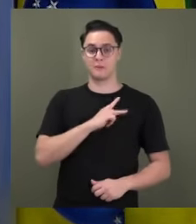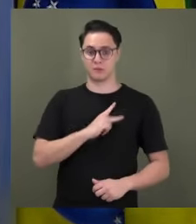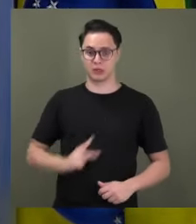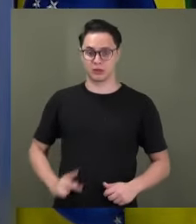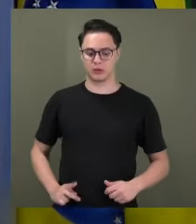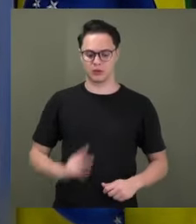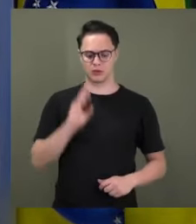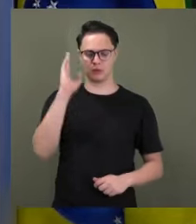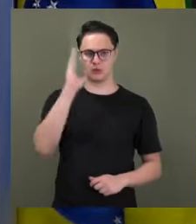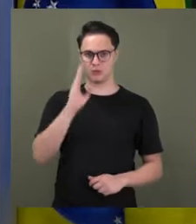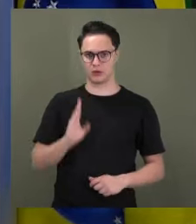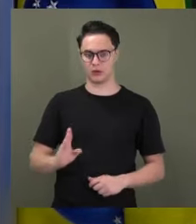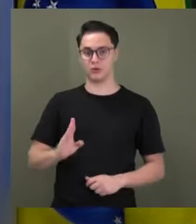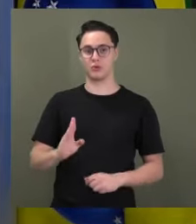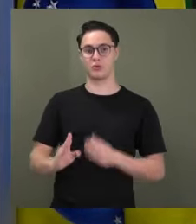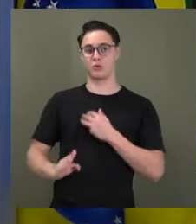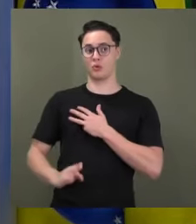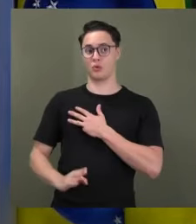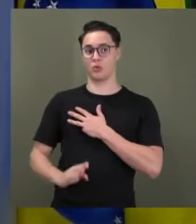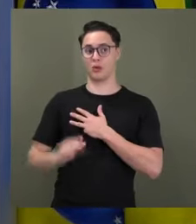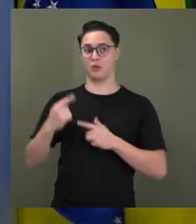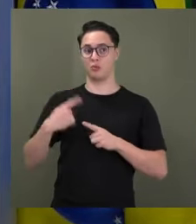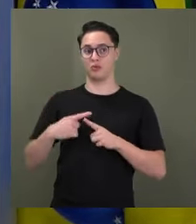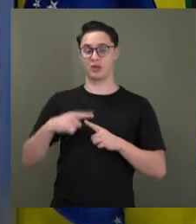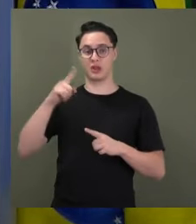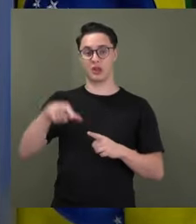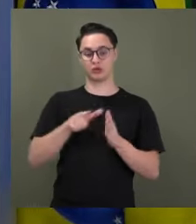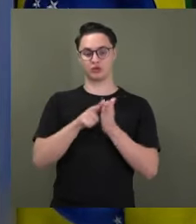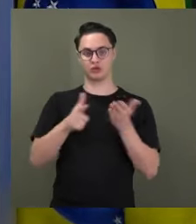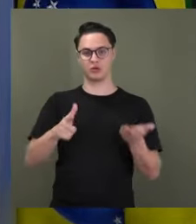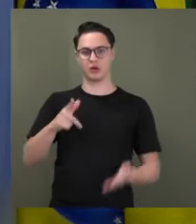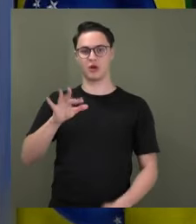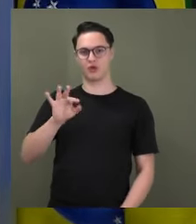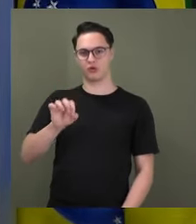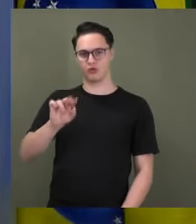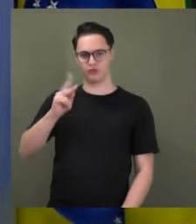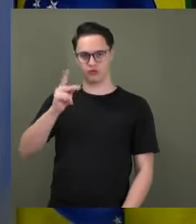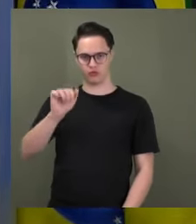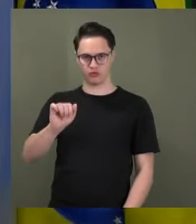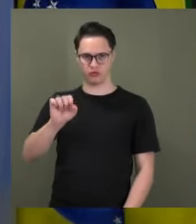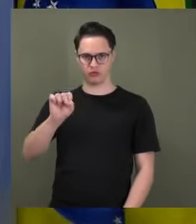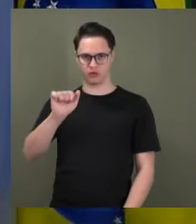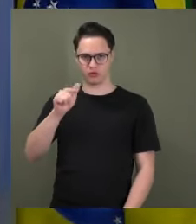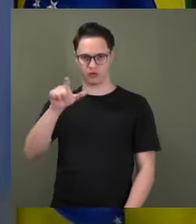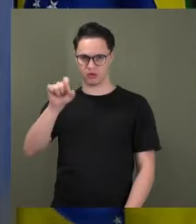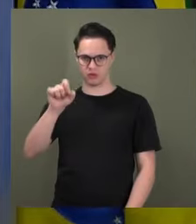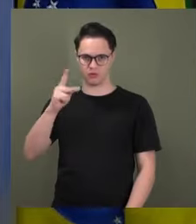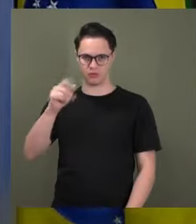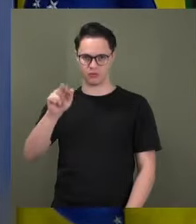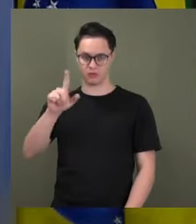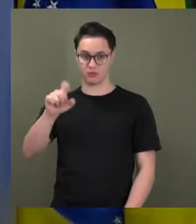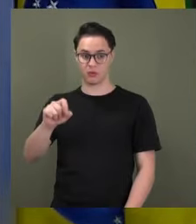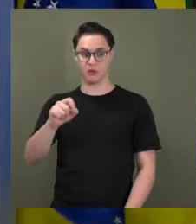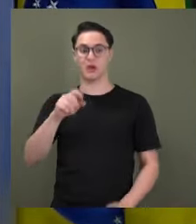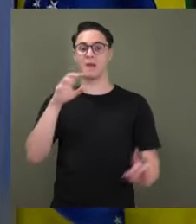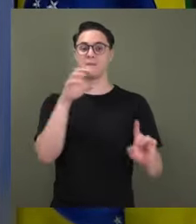República, Lula, pois, segundo o jornal Folha de São Paulo, seu governo ameaçou deputados com retirada de